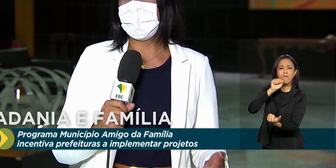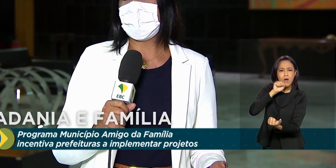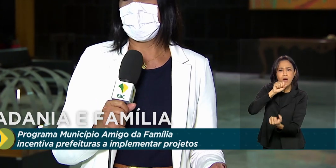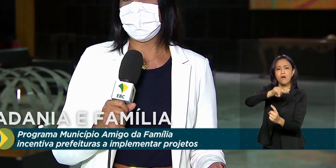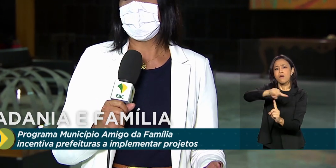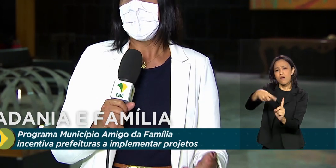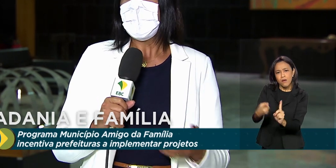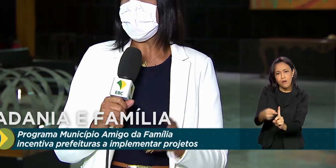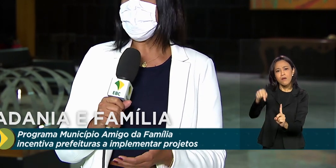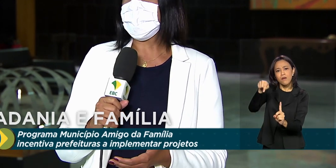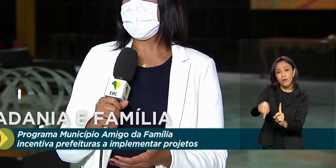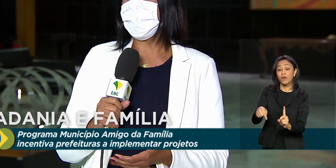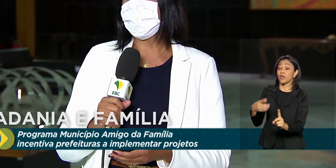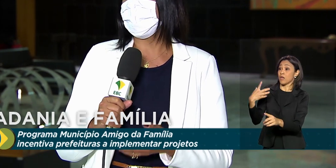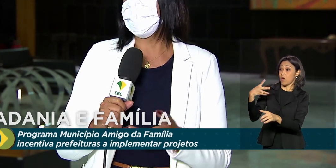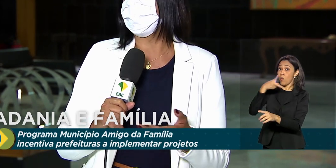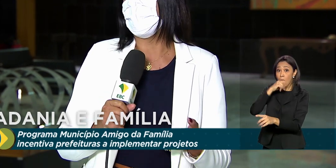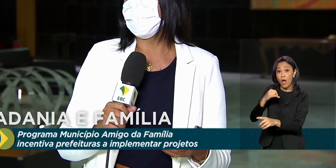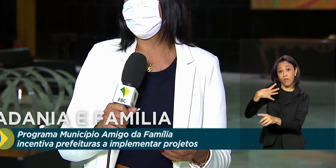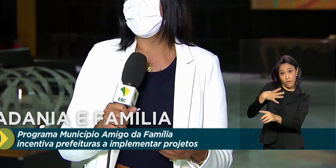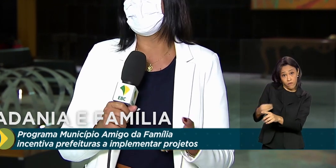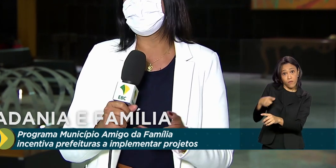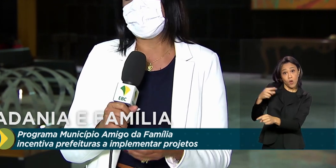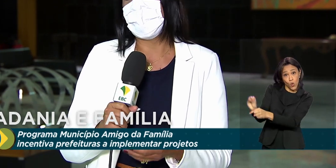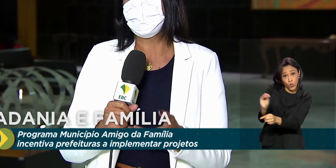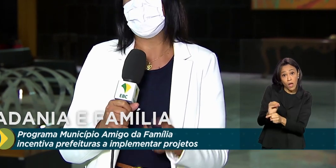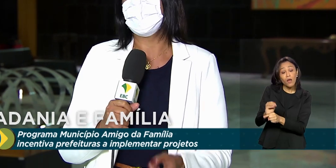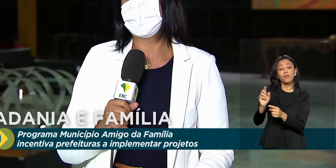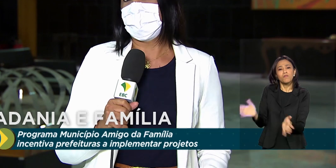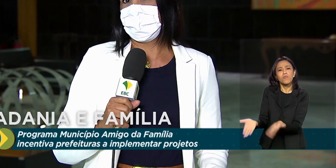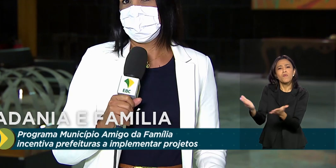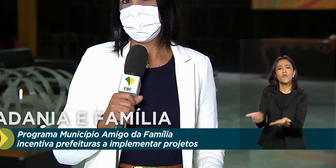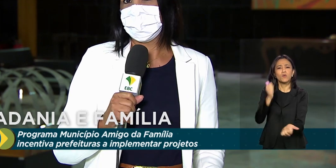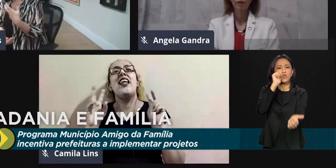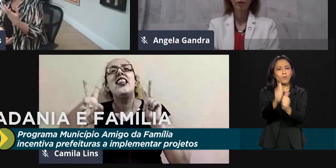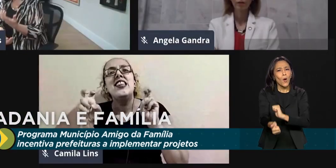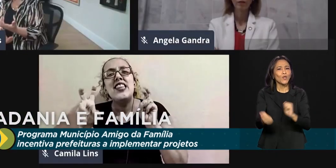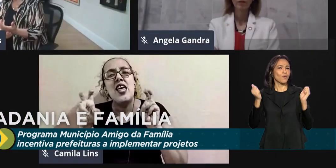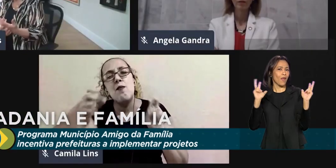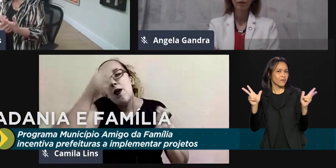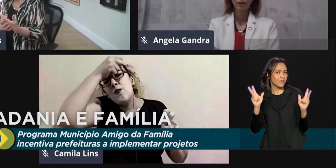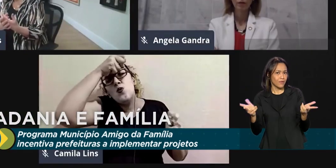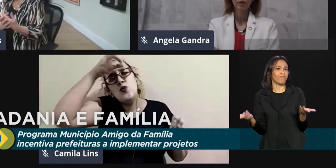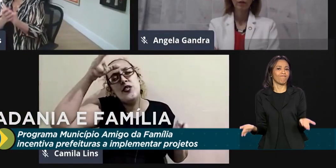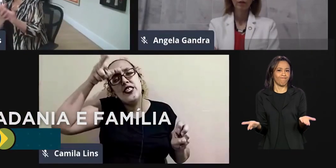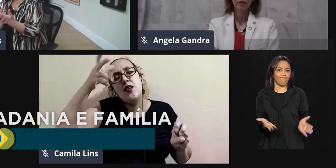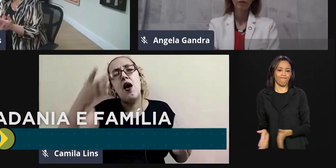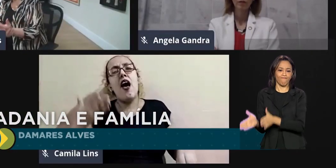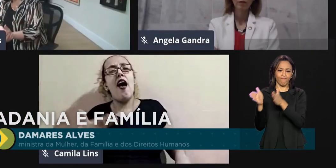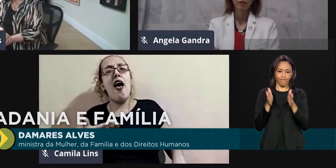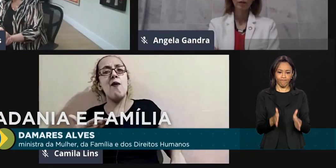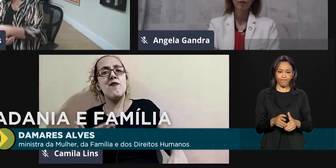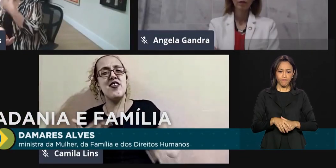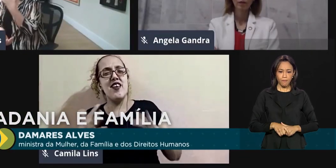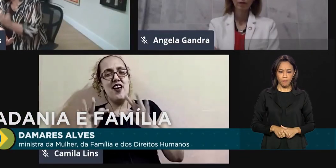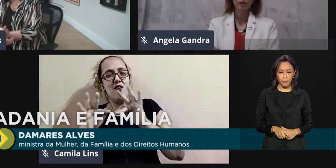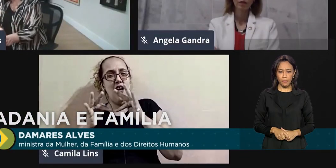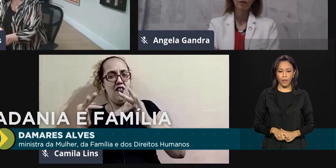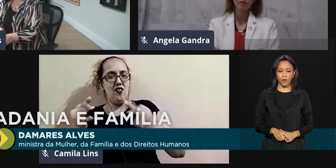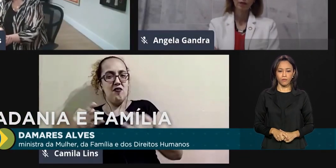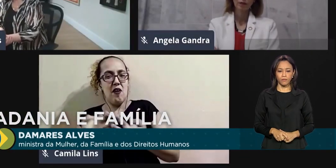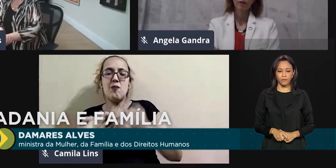e maternidade, promoção do esporte e lazer, por exemplo. Essa nossa vontade de